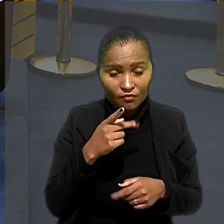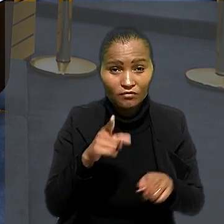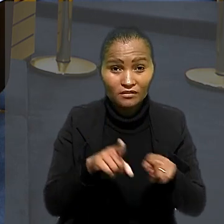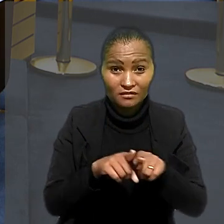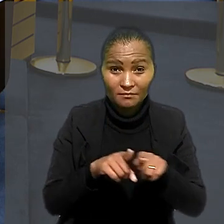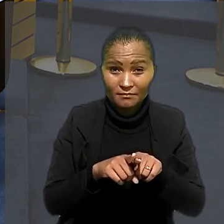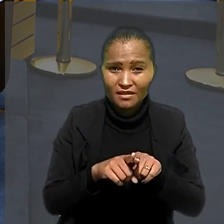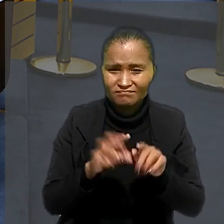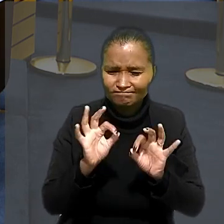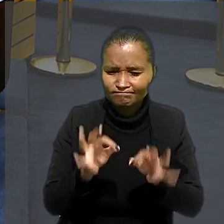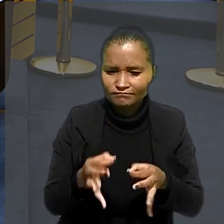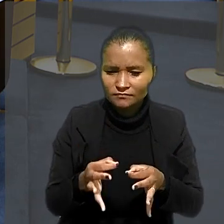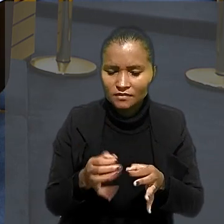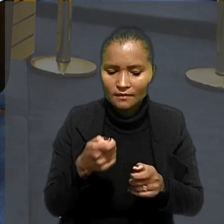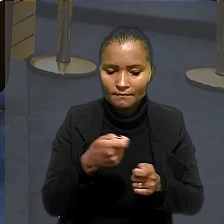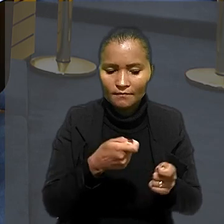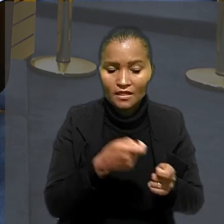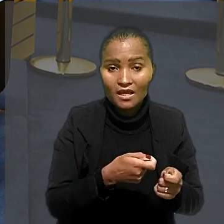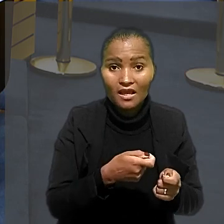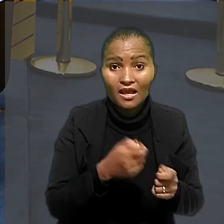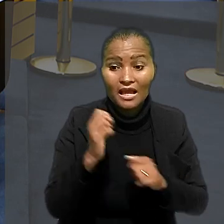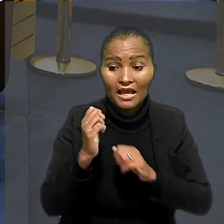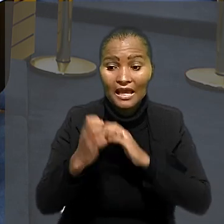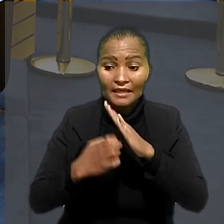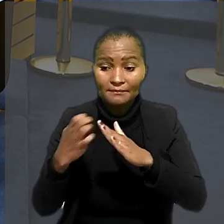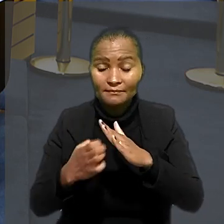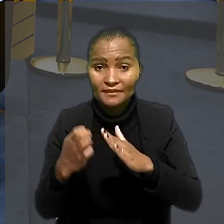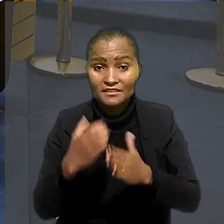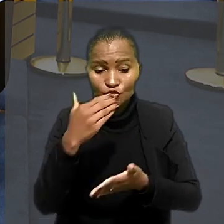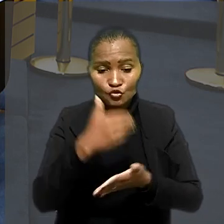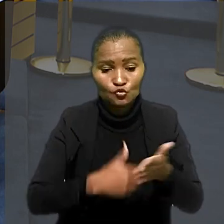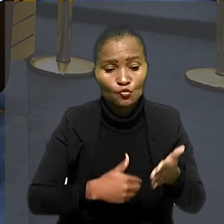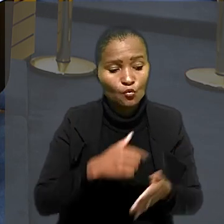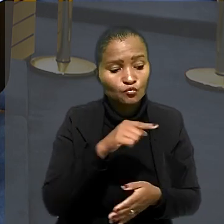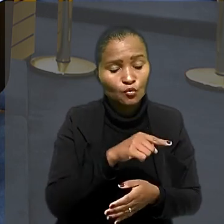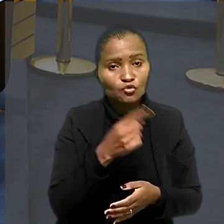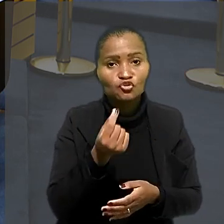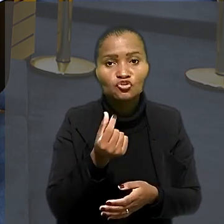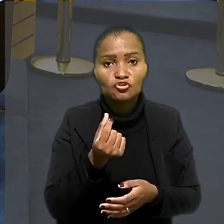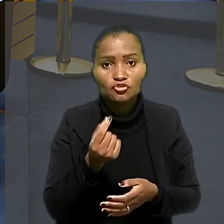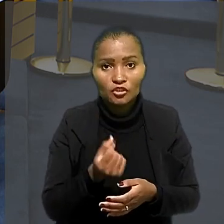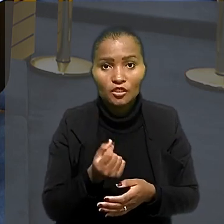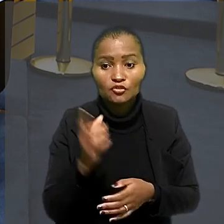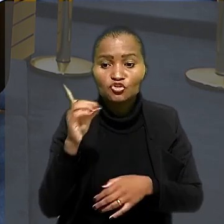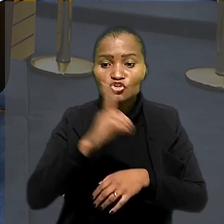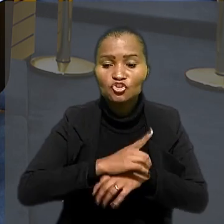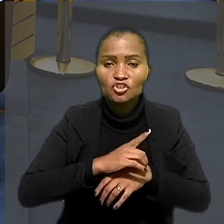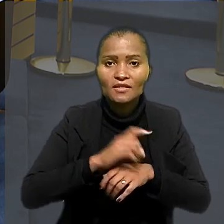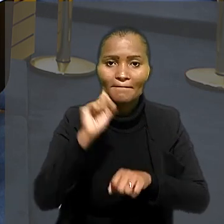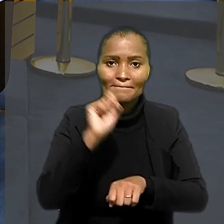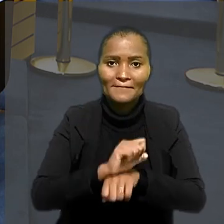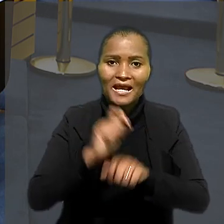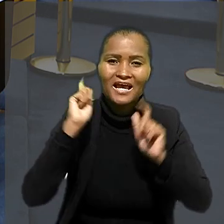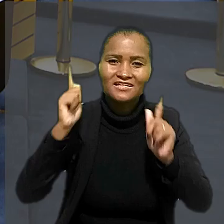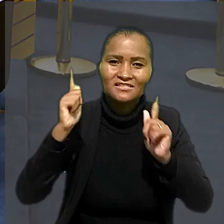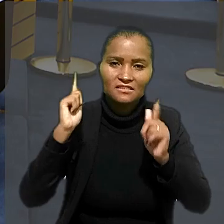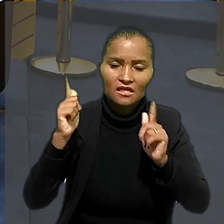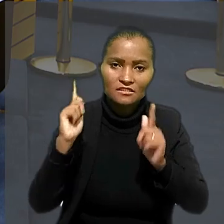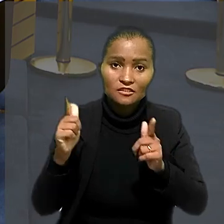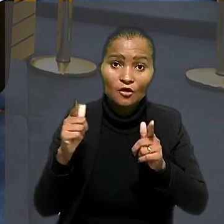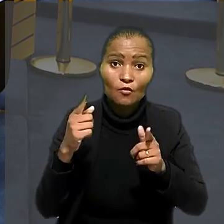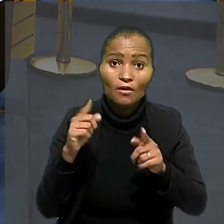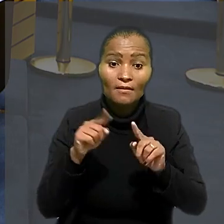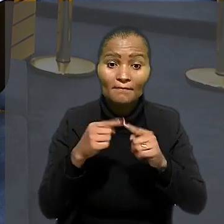foi que a empresa havia descontado dias de uma paralisação, sendo que a negociação coletiva havia